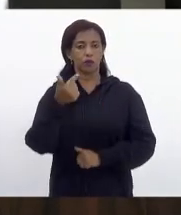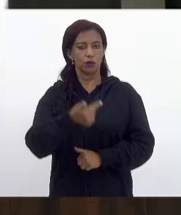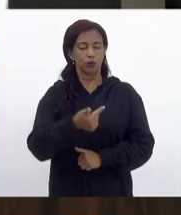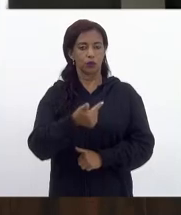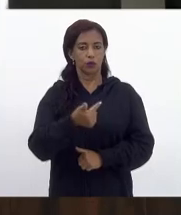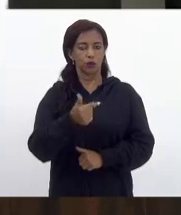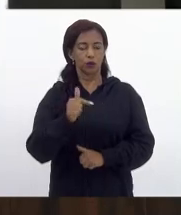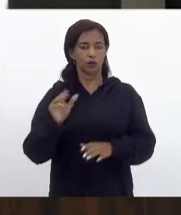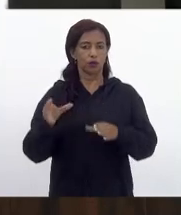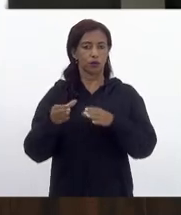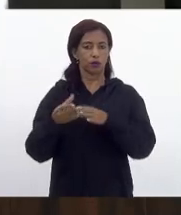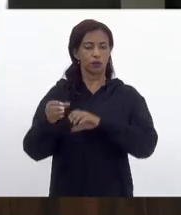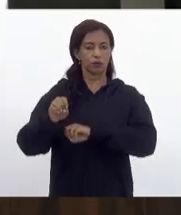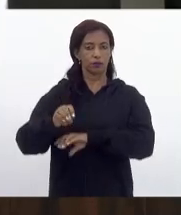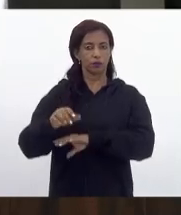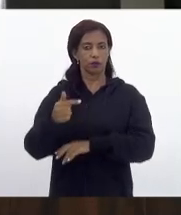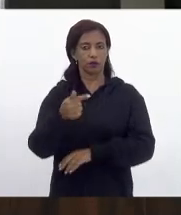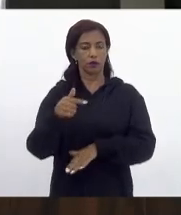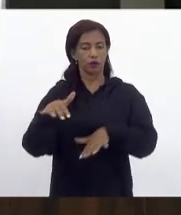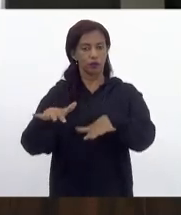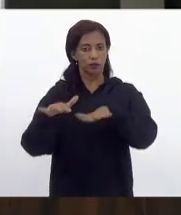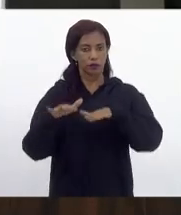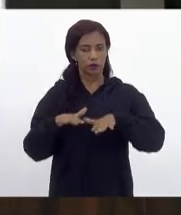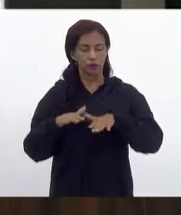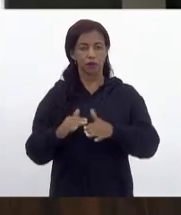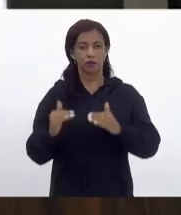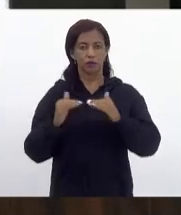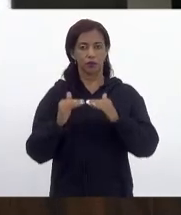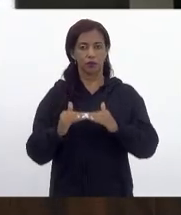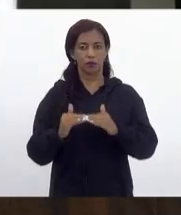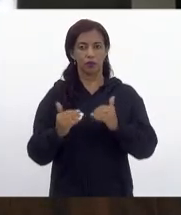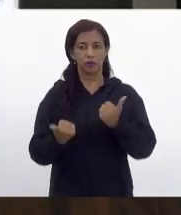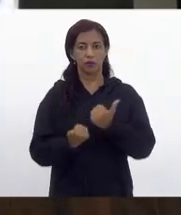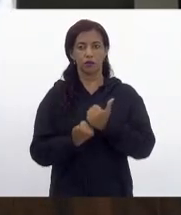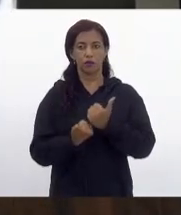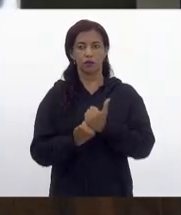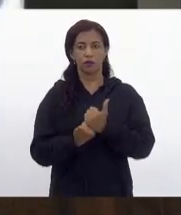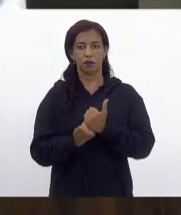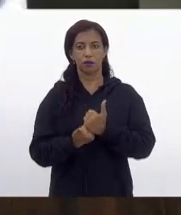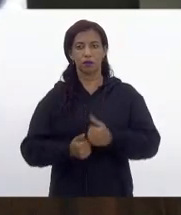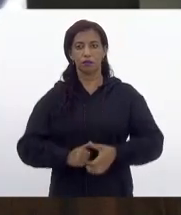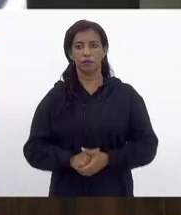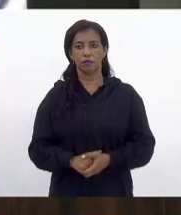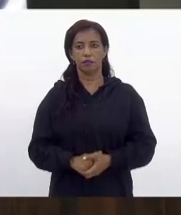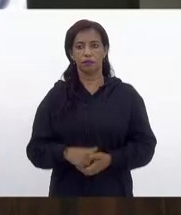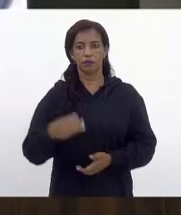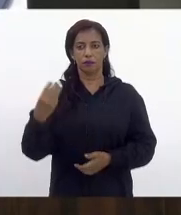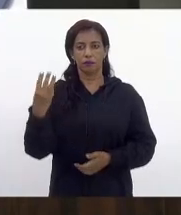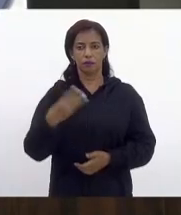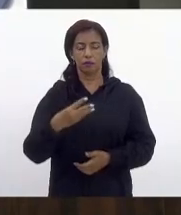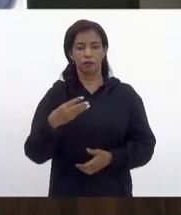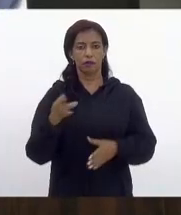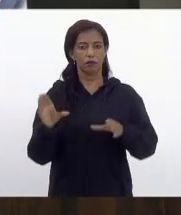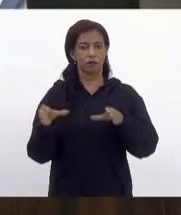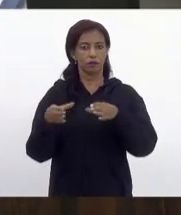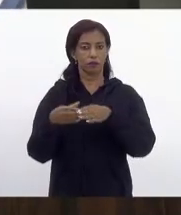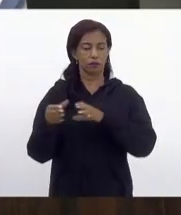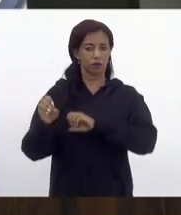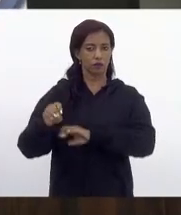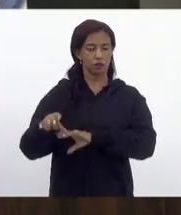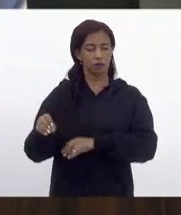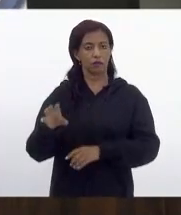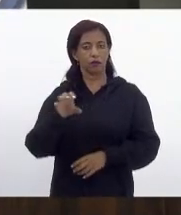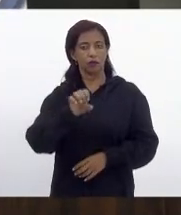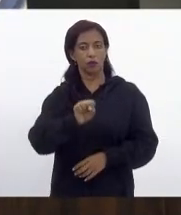da Comissão de Educação e 7 de plenário, favorável com sub-emenda aglutinativa as emendas 3 da Comissão de Educação e 8 de